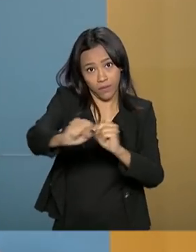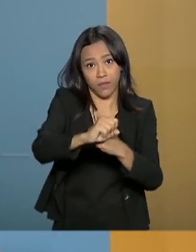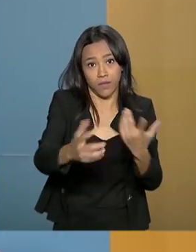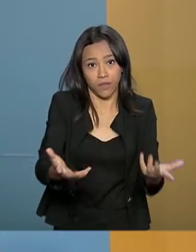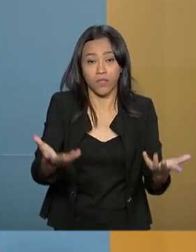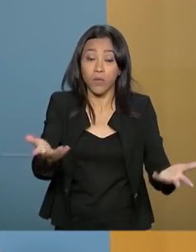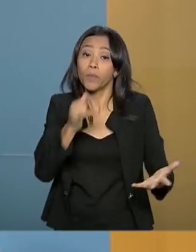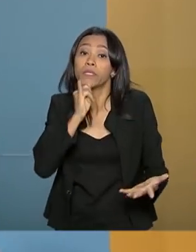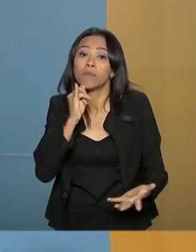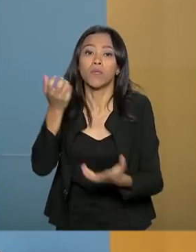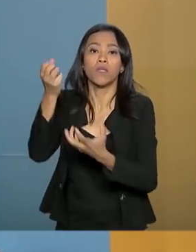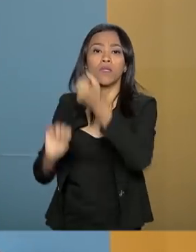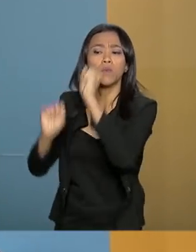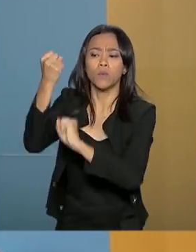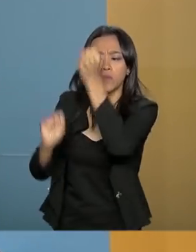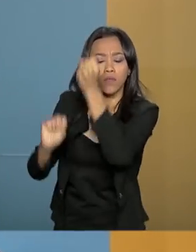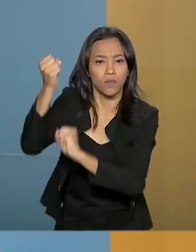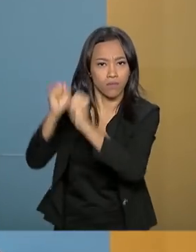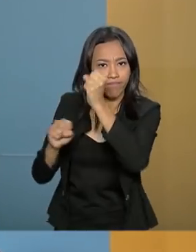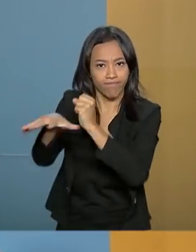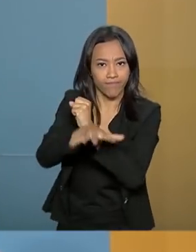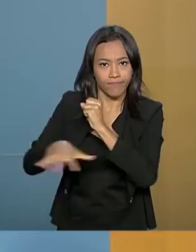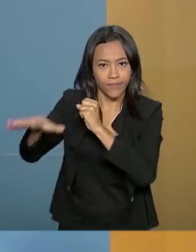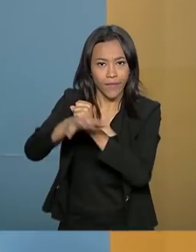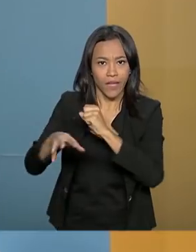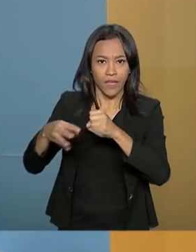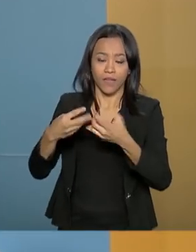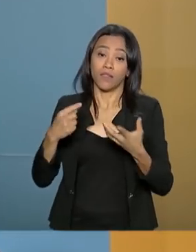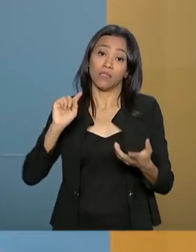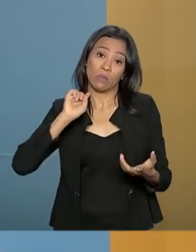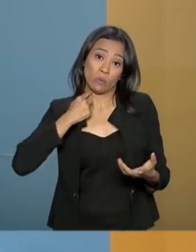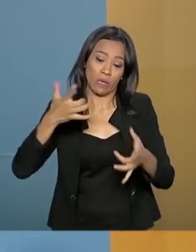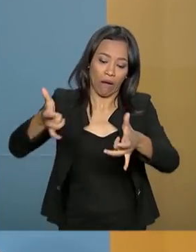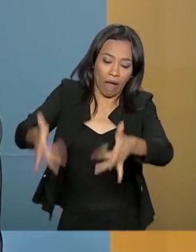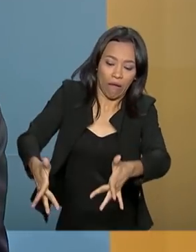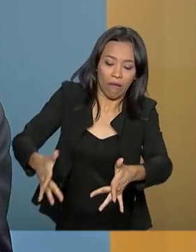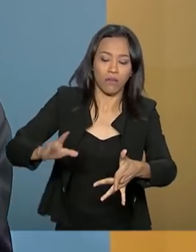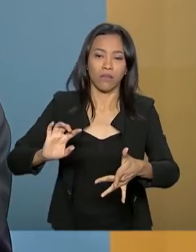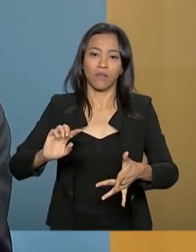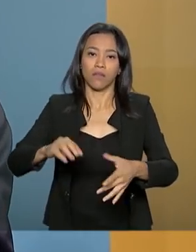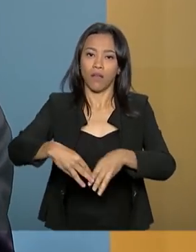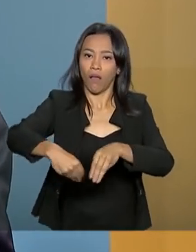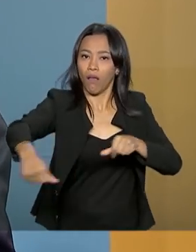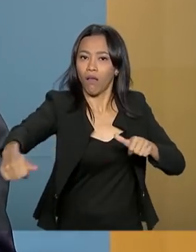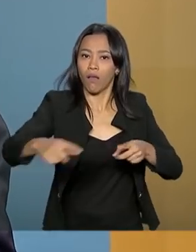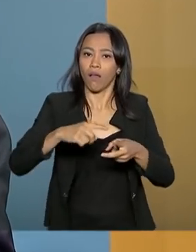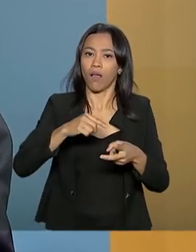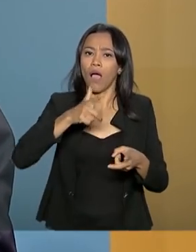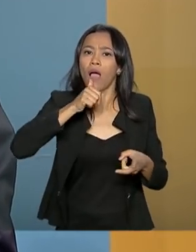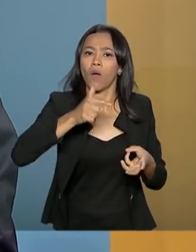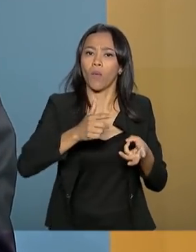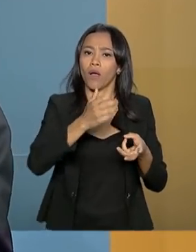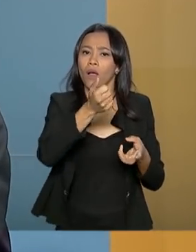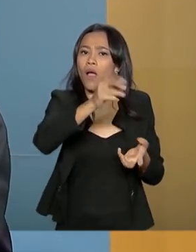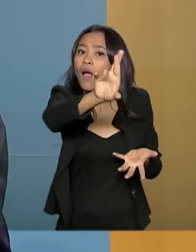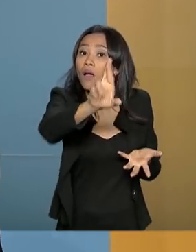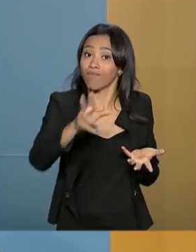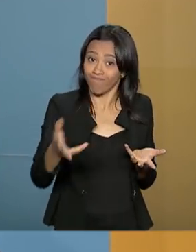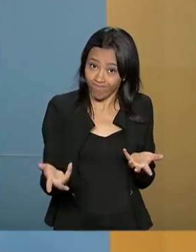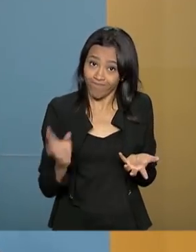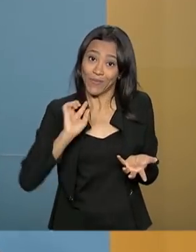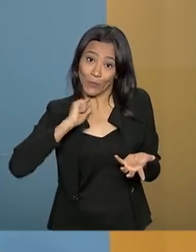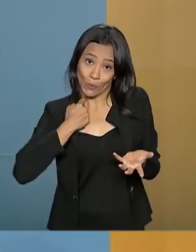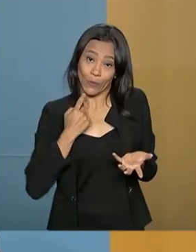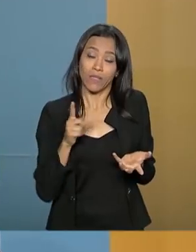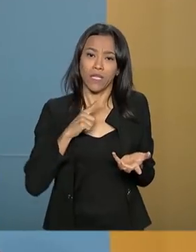Então, indústria, parte de contaminação do solo, contaminação da água, contaminação do ar, nós temos um problema